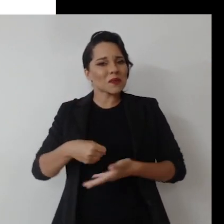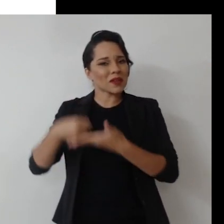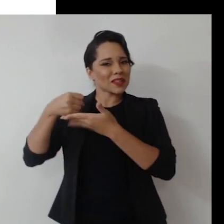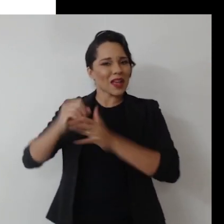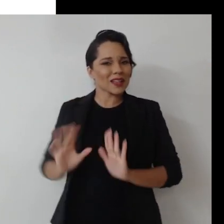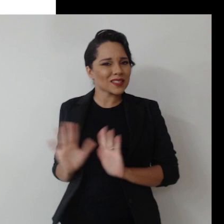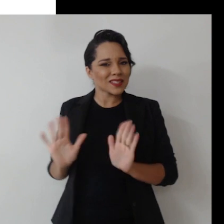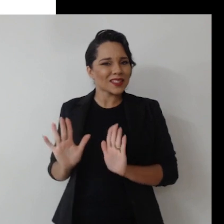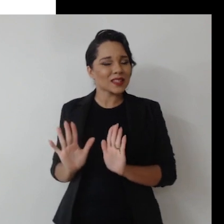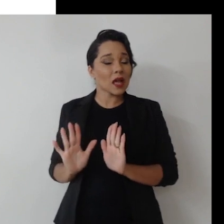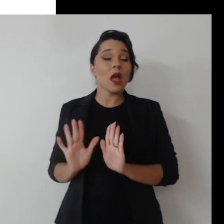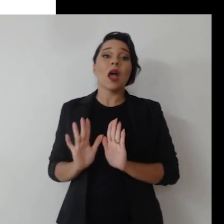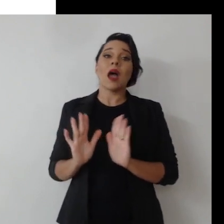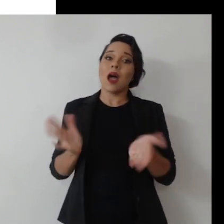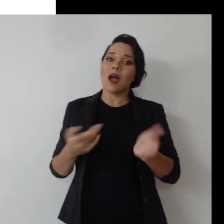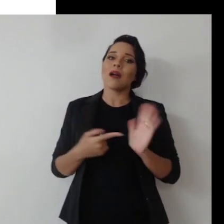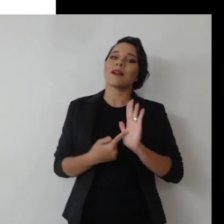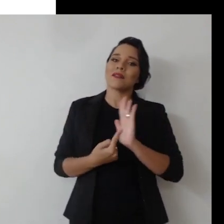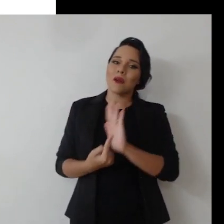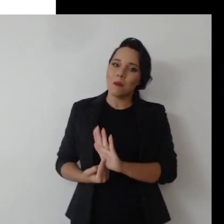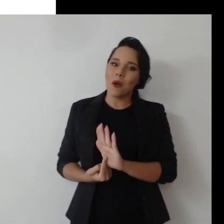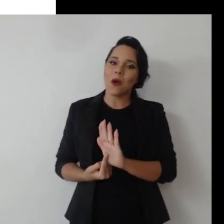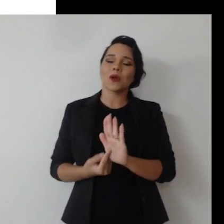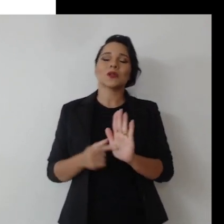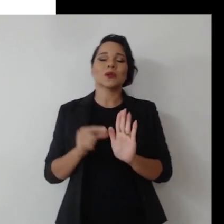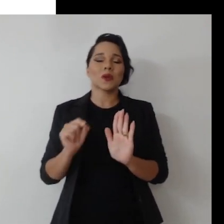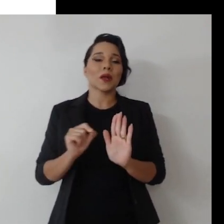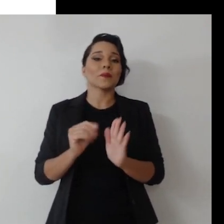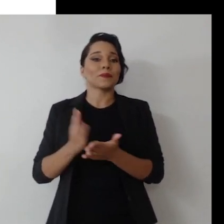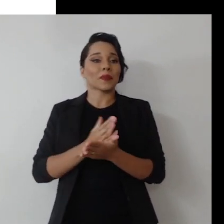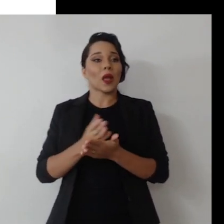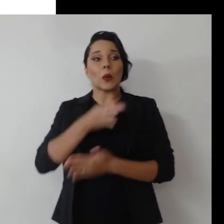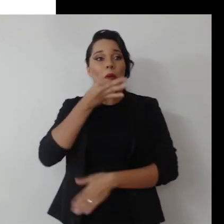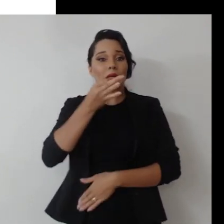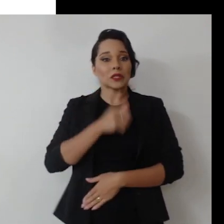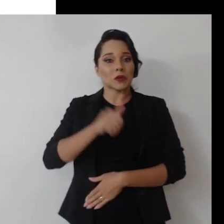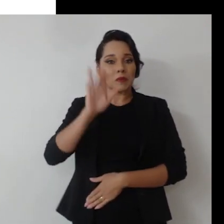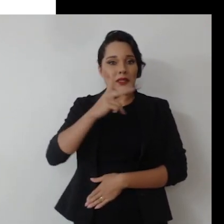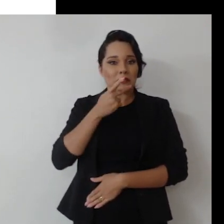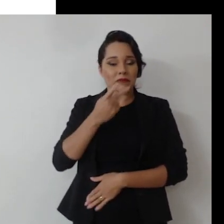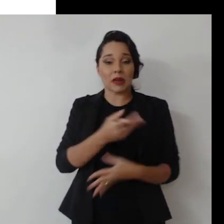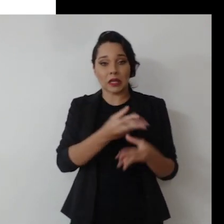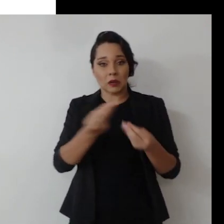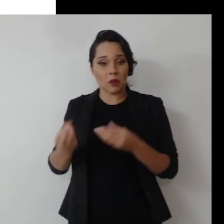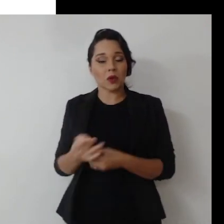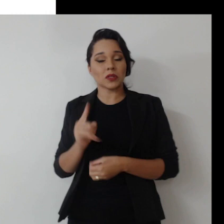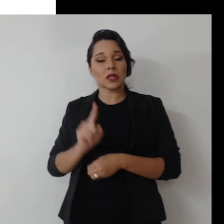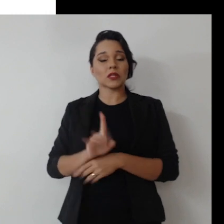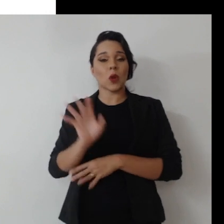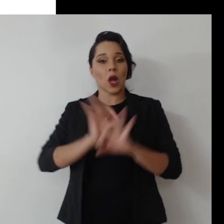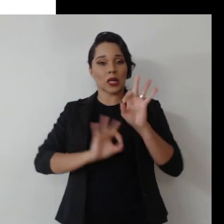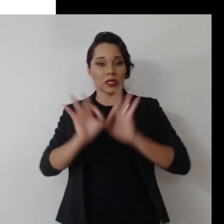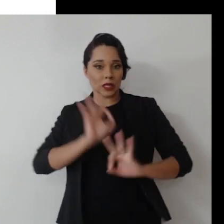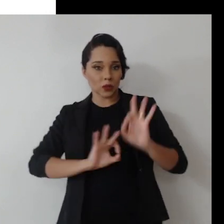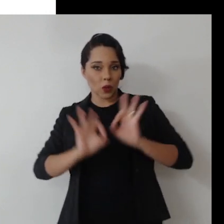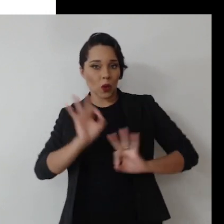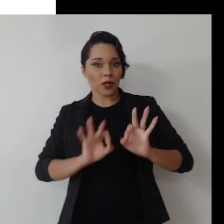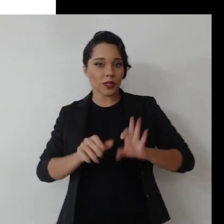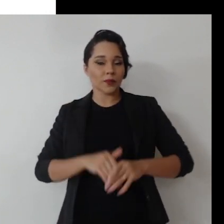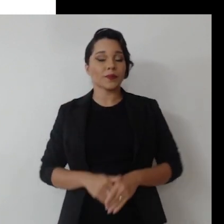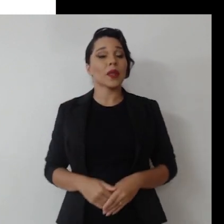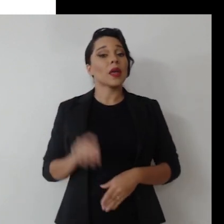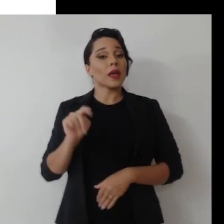sustentabilidade. E é onde eu aponto, assim, um teor crítico um pouco maior, é que a maior parte das organizações,